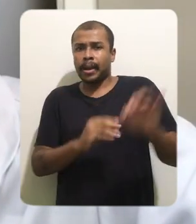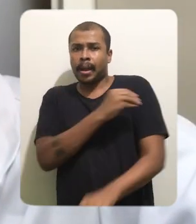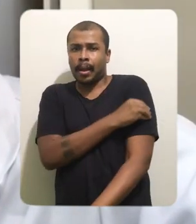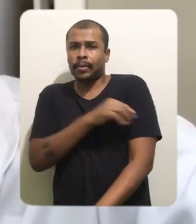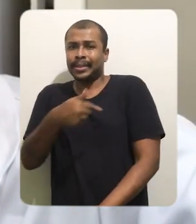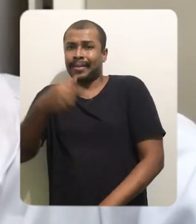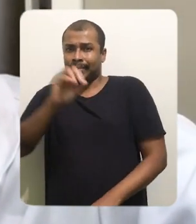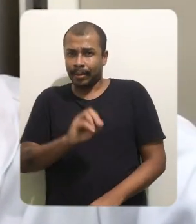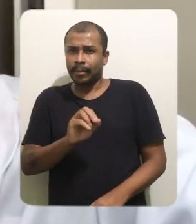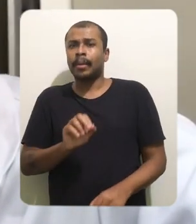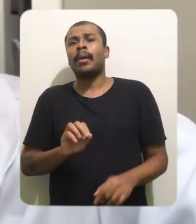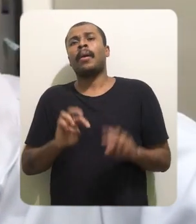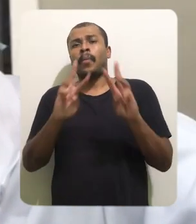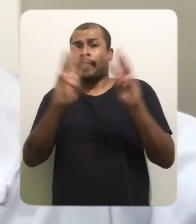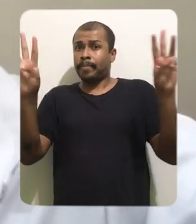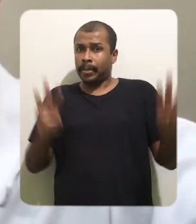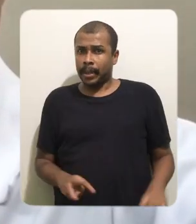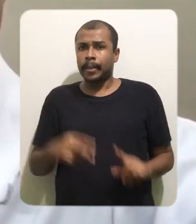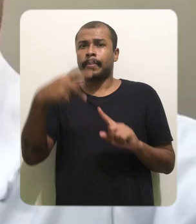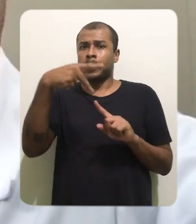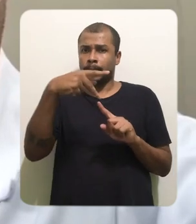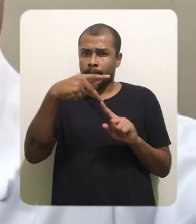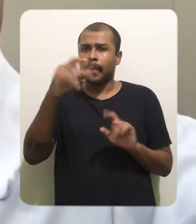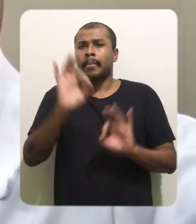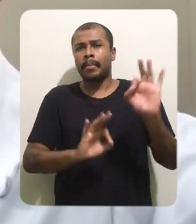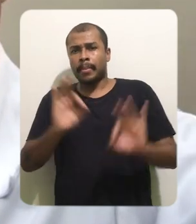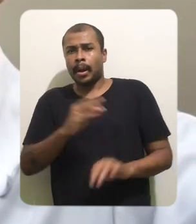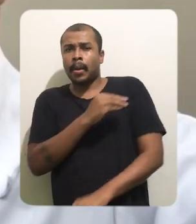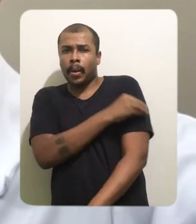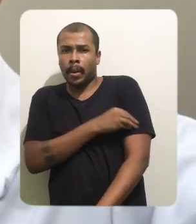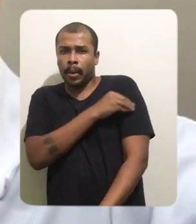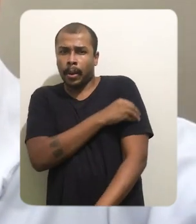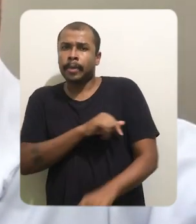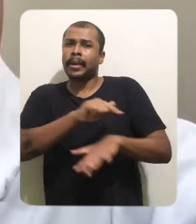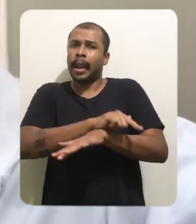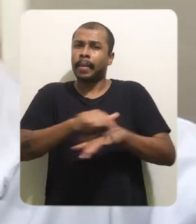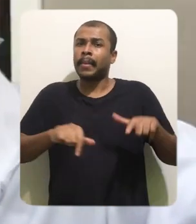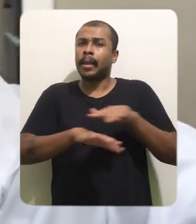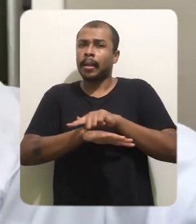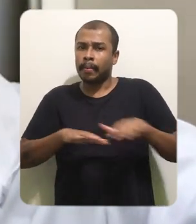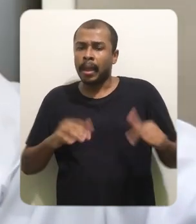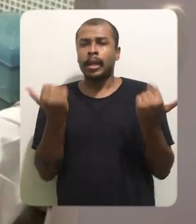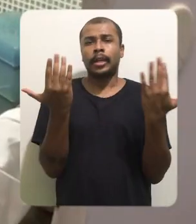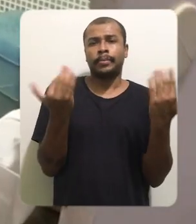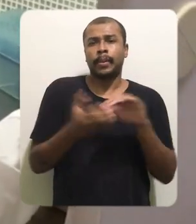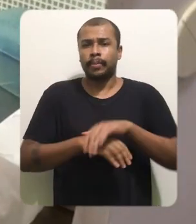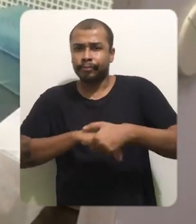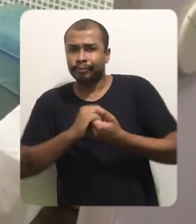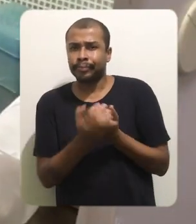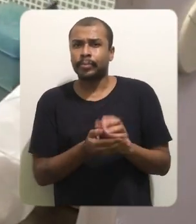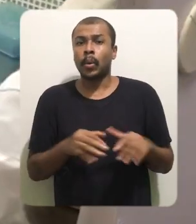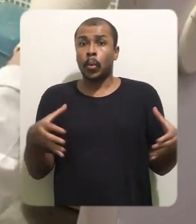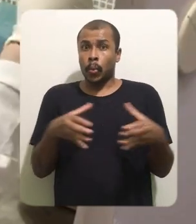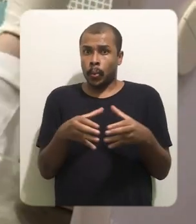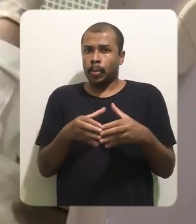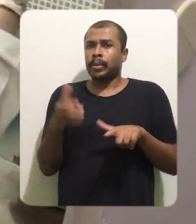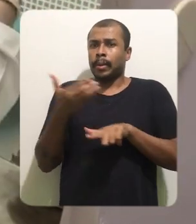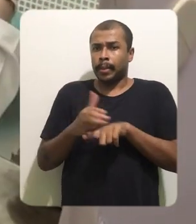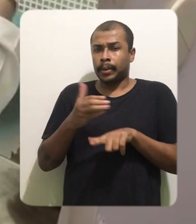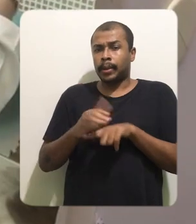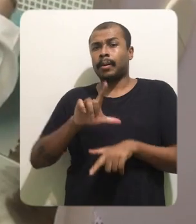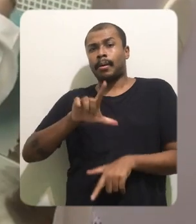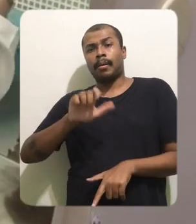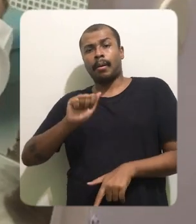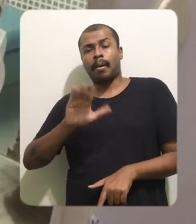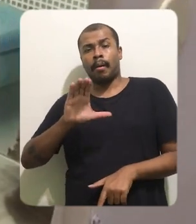Força-Tarefa da UFPR Palotina na produção de álcool para antissepsia das mãos aqui